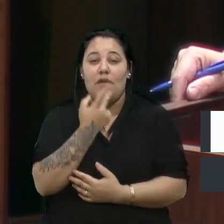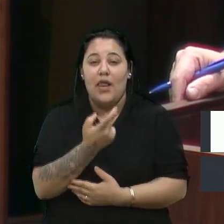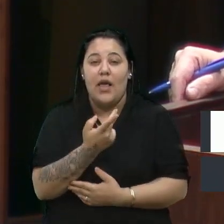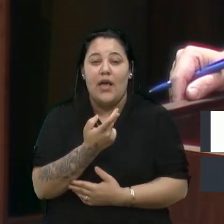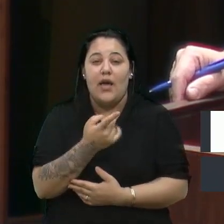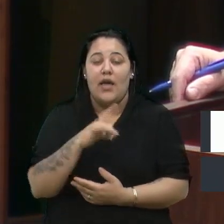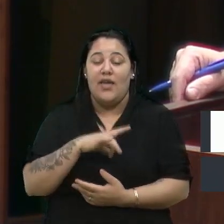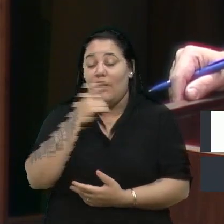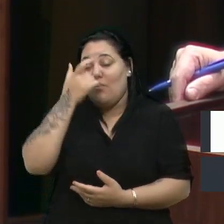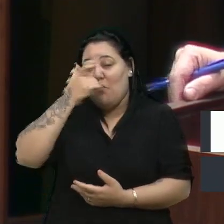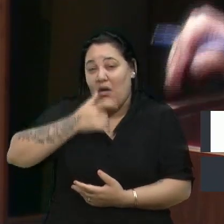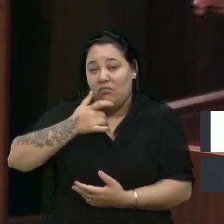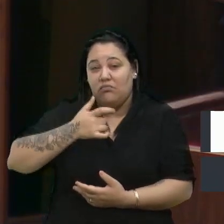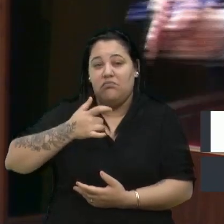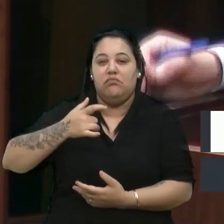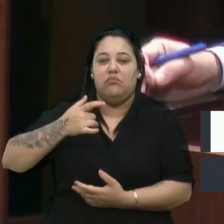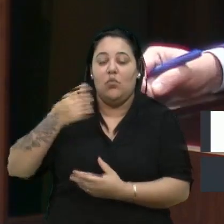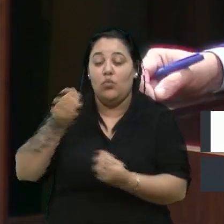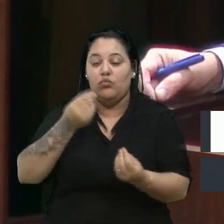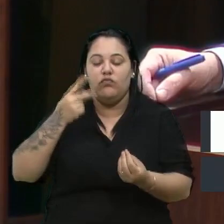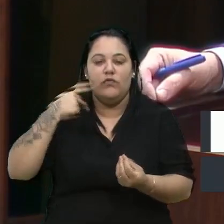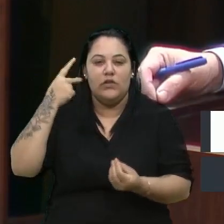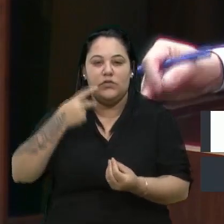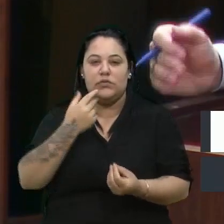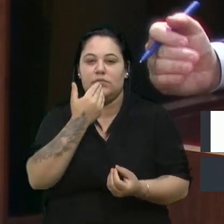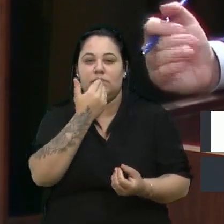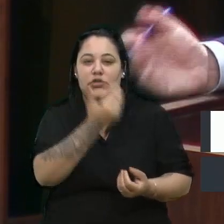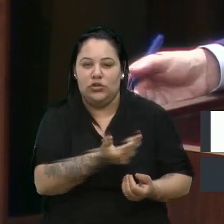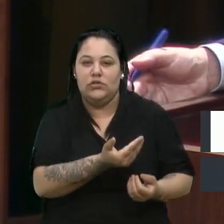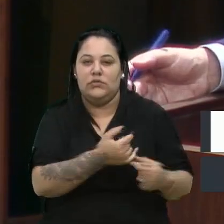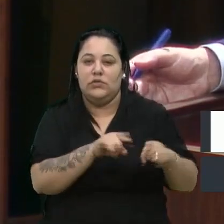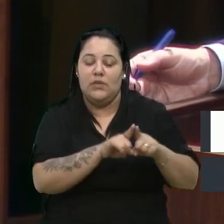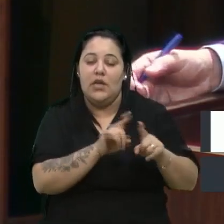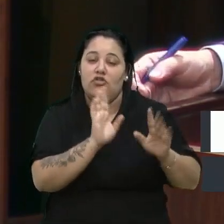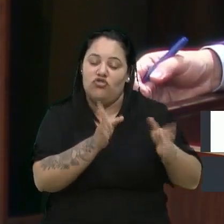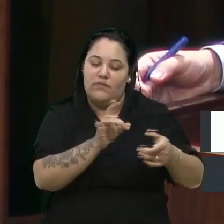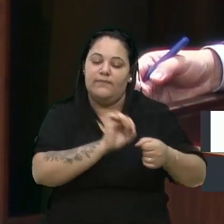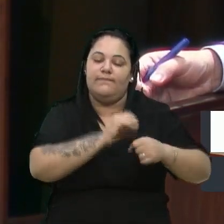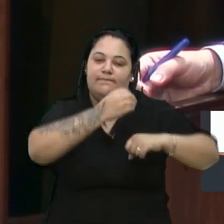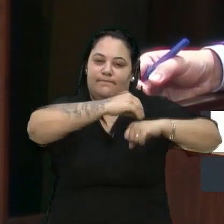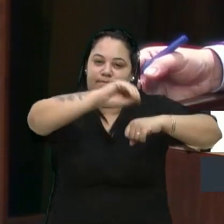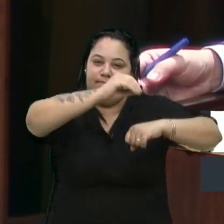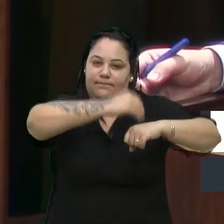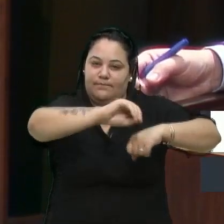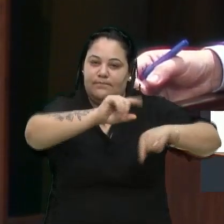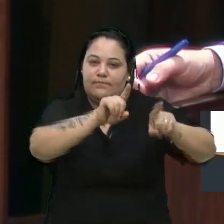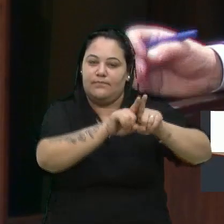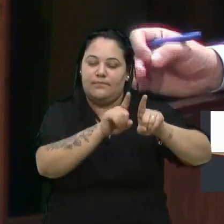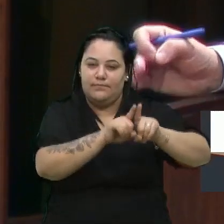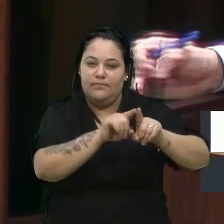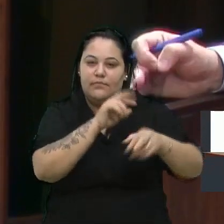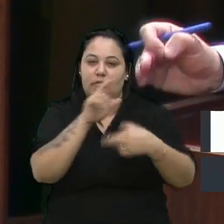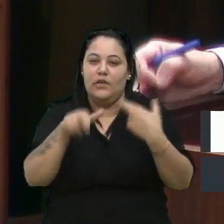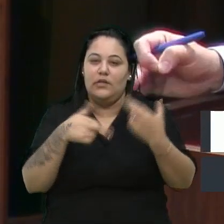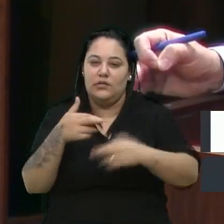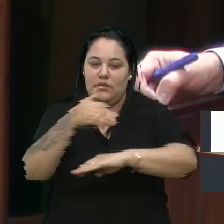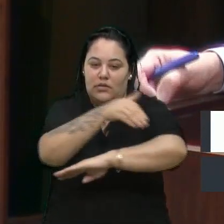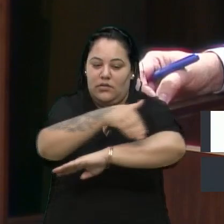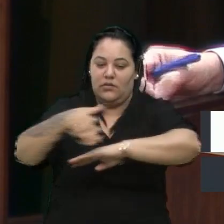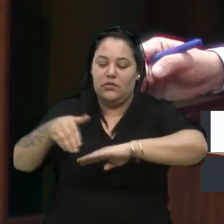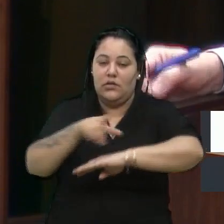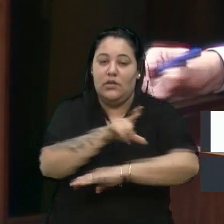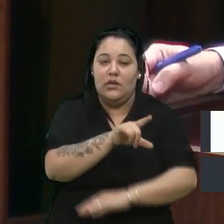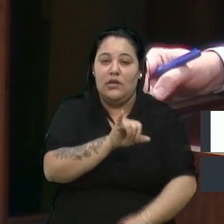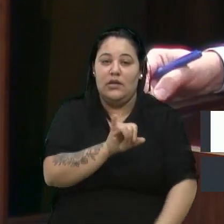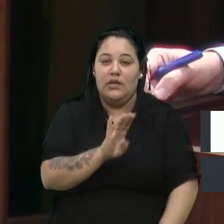que vários vereadores dessa casa solicitaram, fizeram indicações no que tange ali à questão da Rua Libera Bofe,